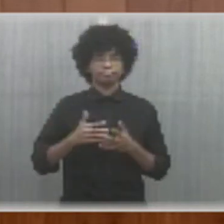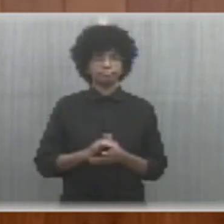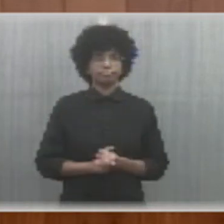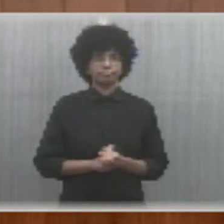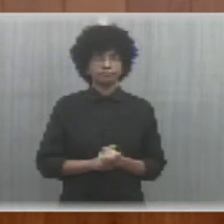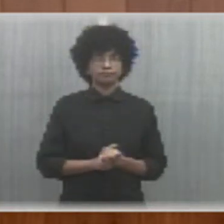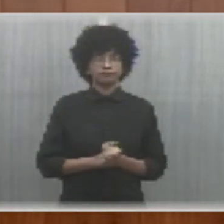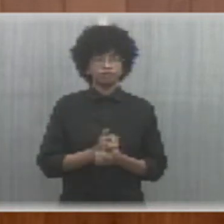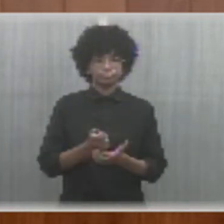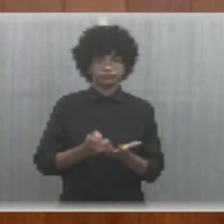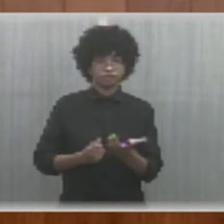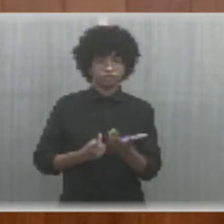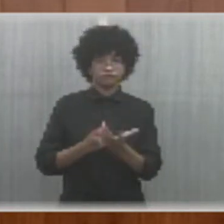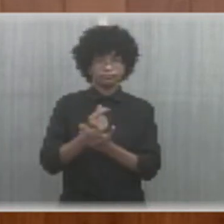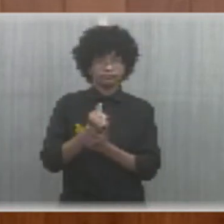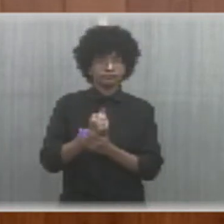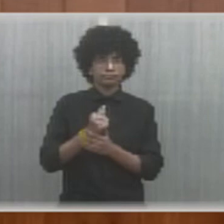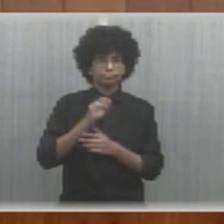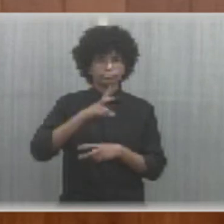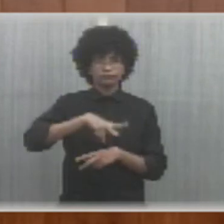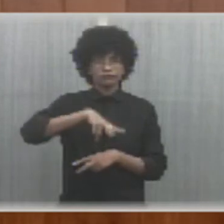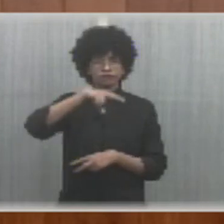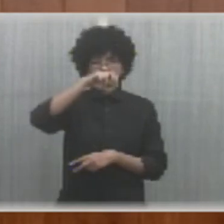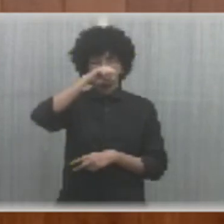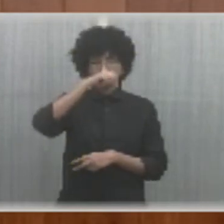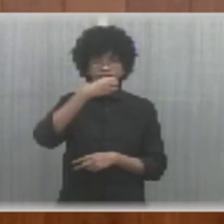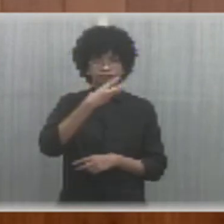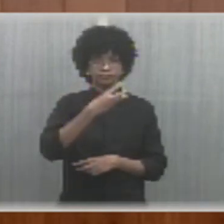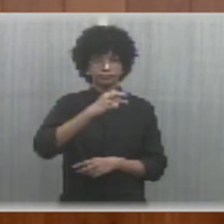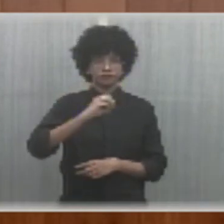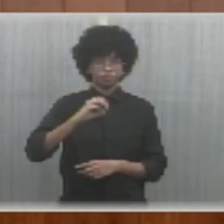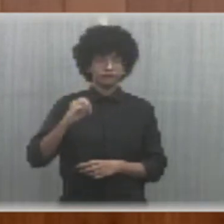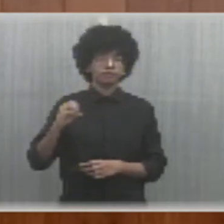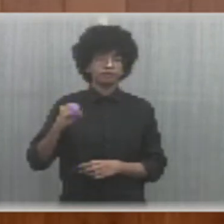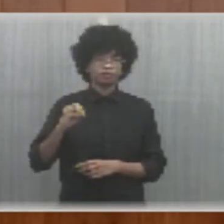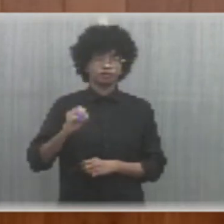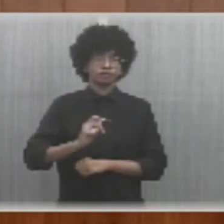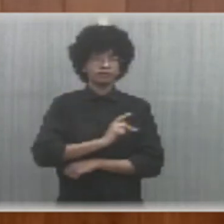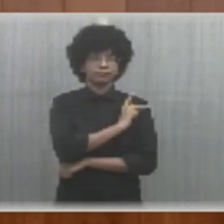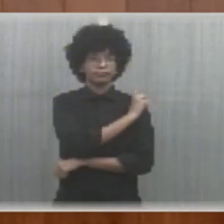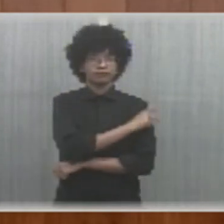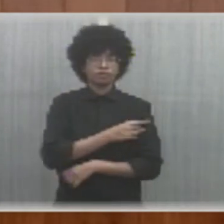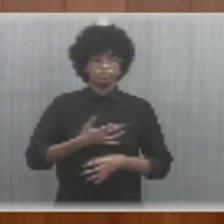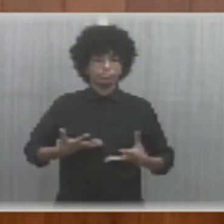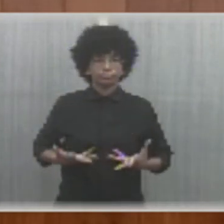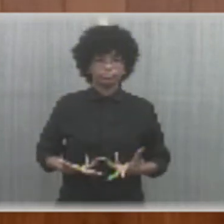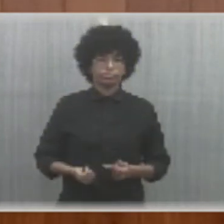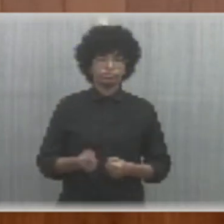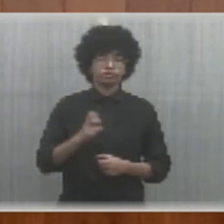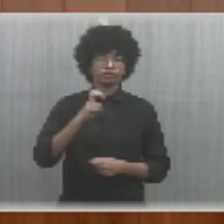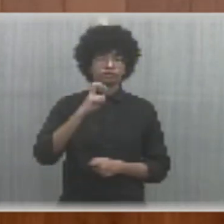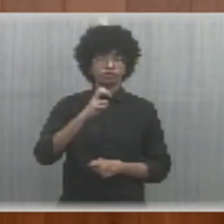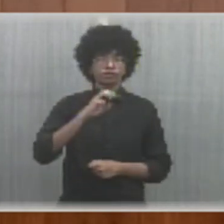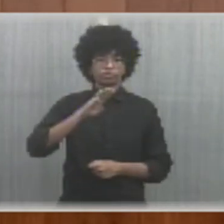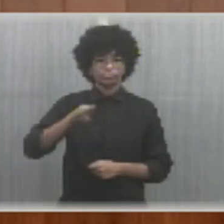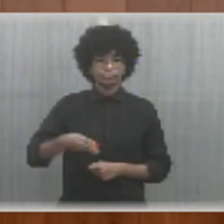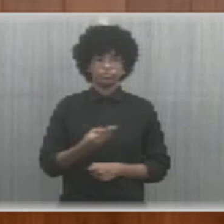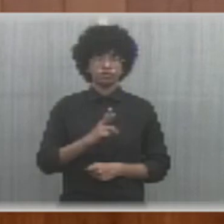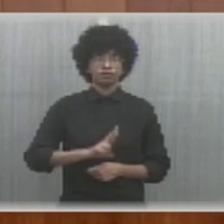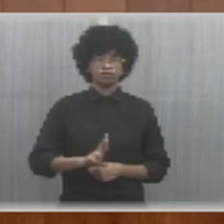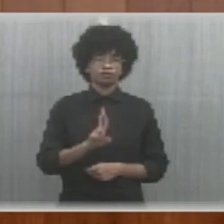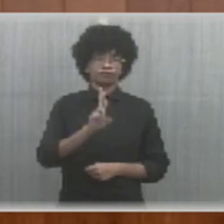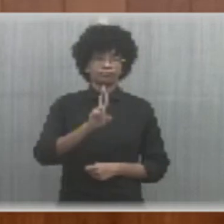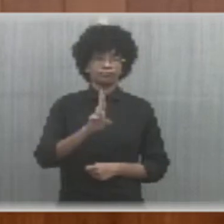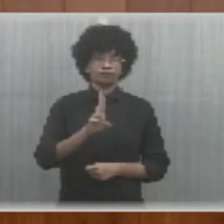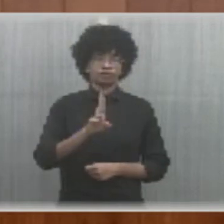Na compra desses respiradores, de 300 respiradores, o Piauí gastou 5 milhões de reais de uma